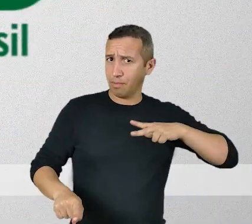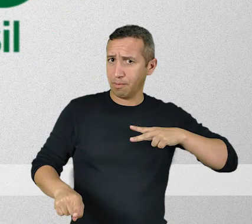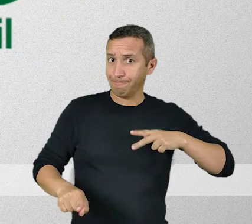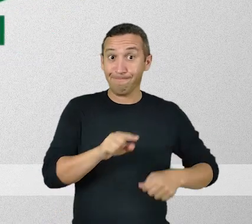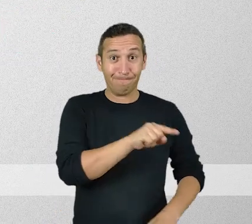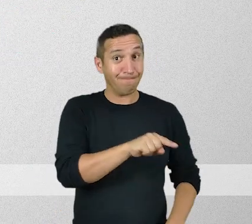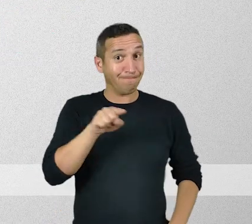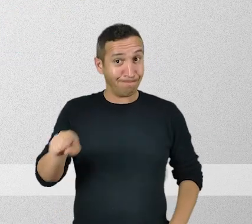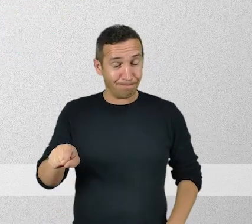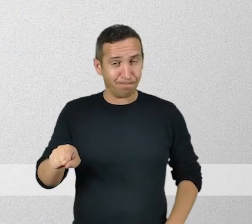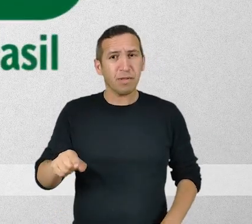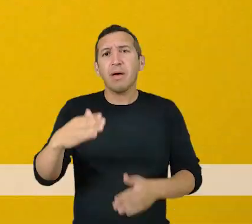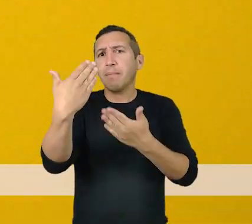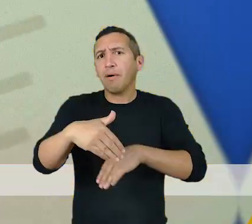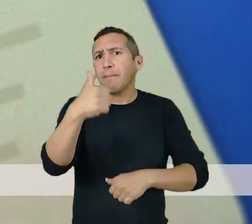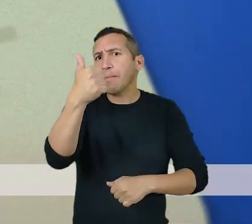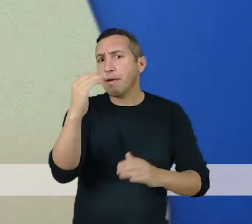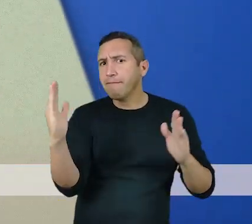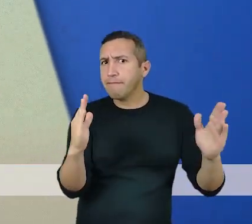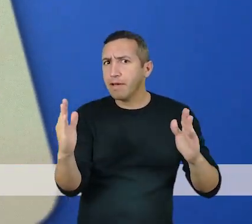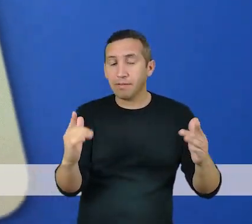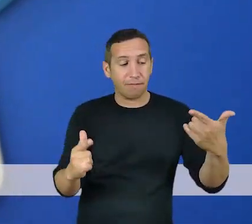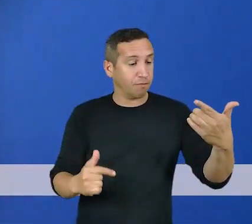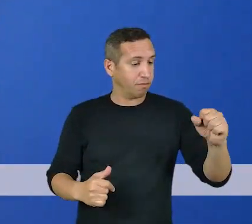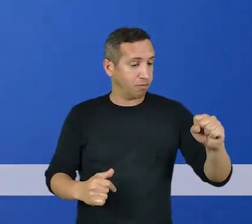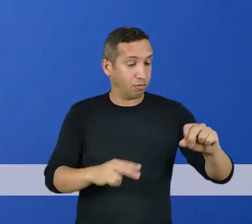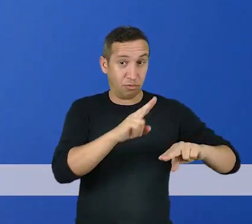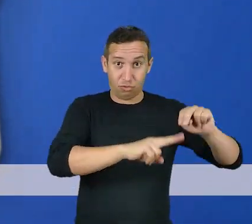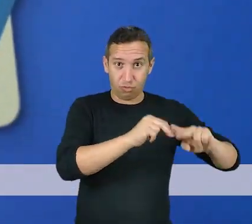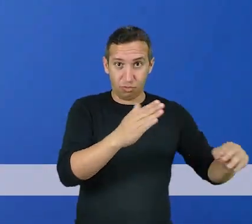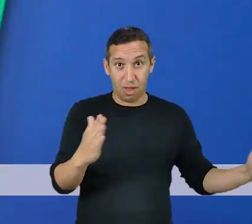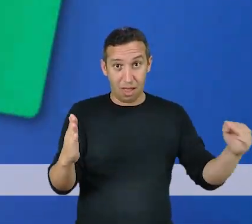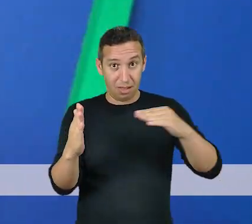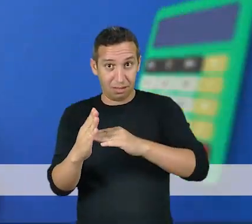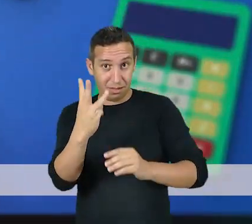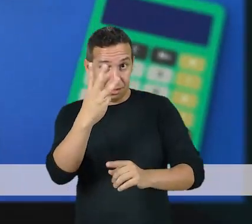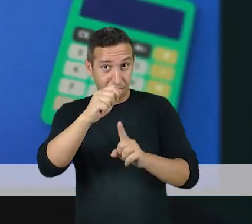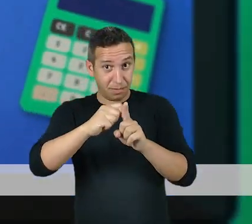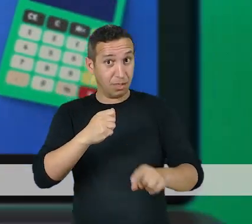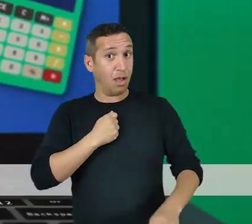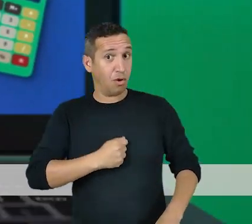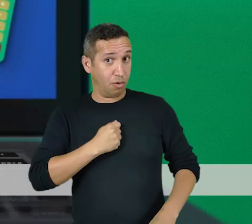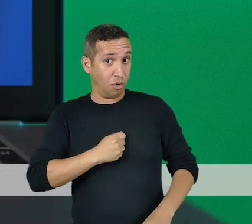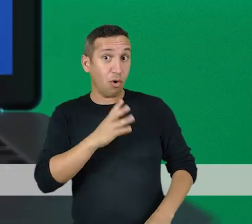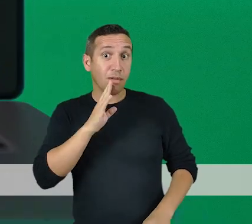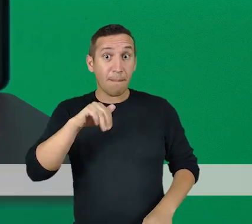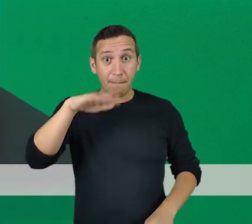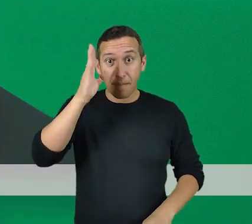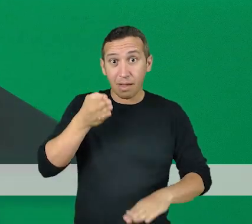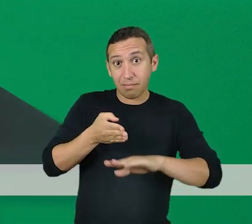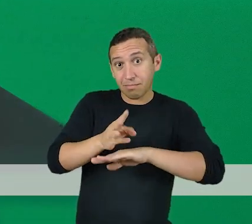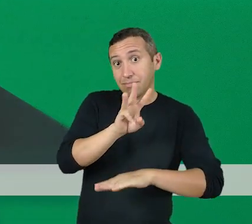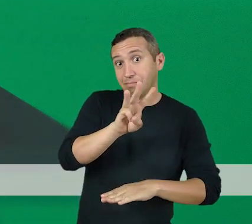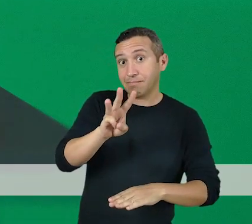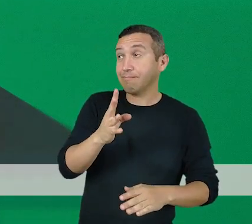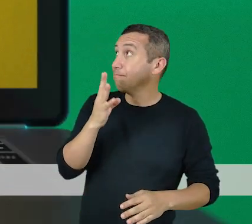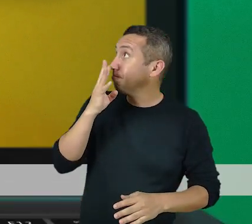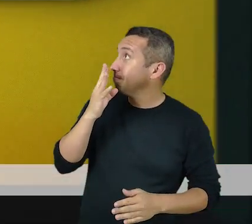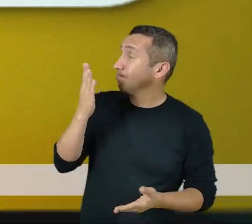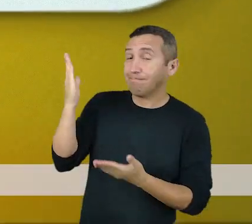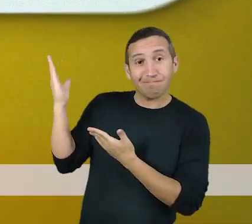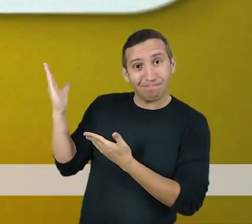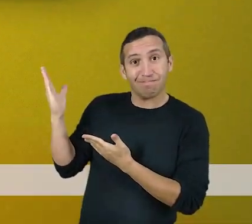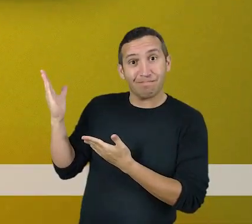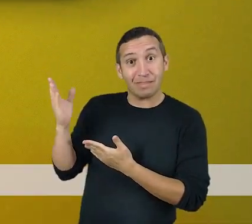Privadas. Música e Matemática. As provas da primeira fase serão de 28 de junho a 3 de agosto. Saiba mais em